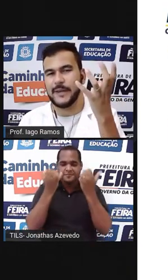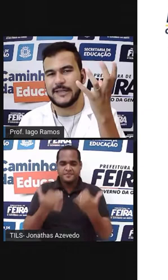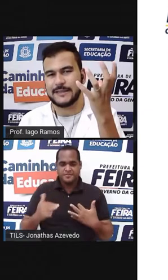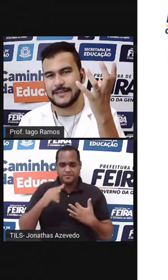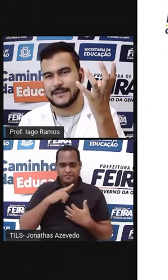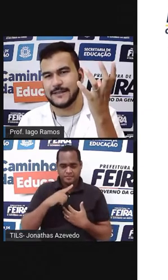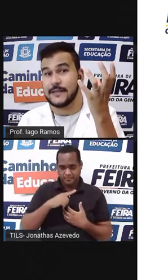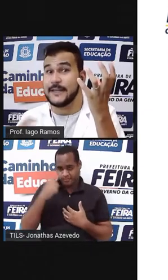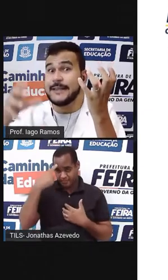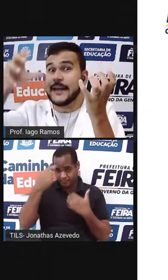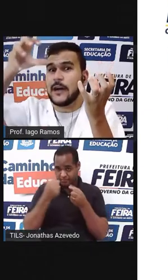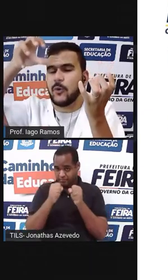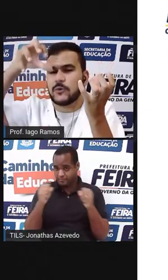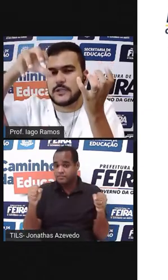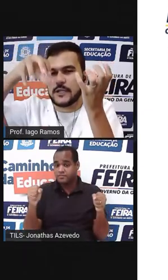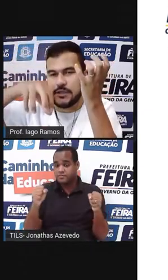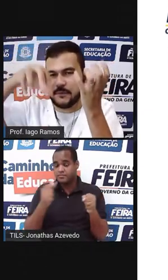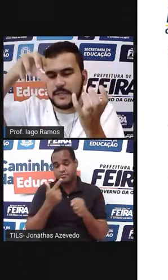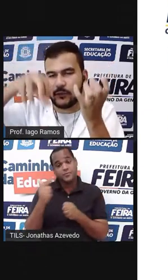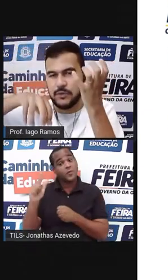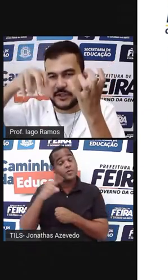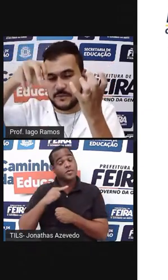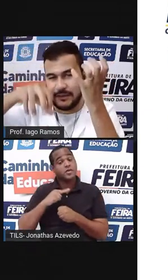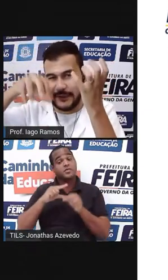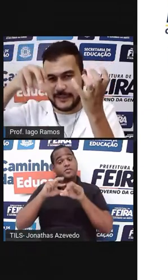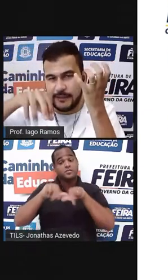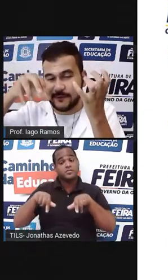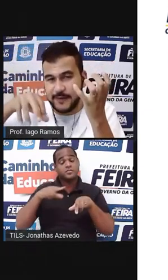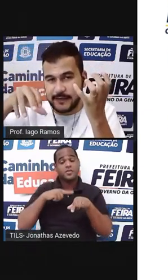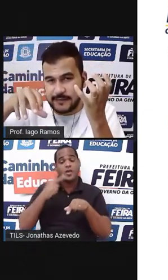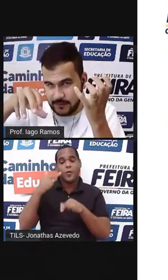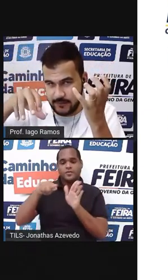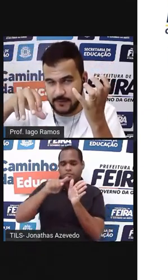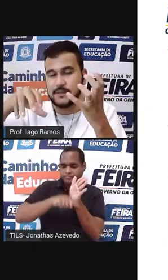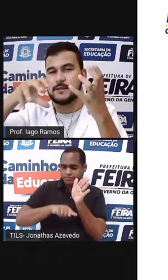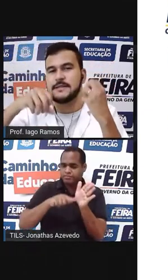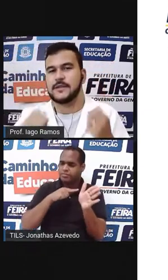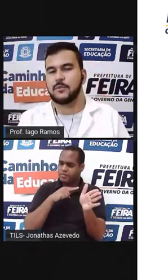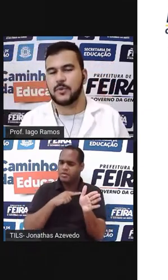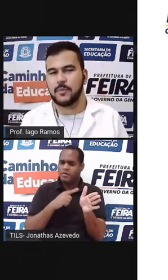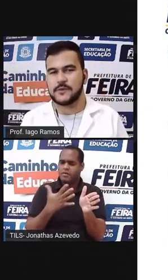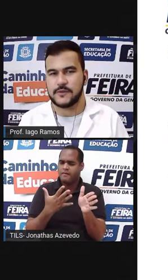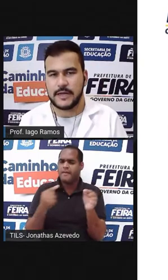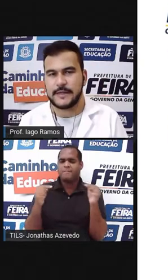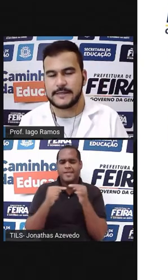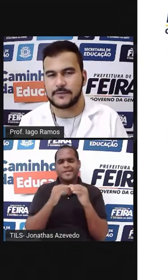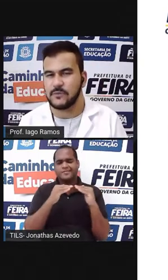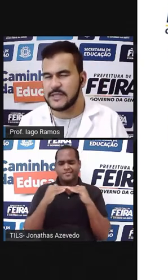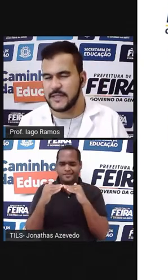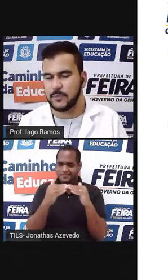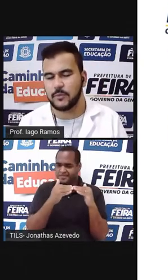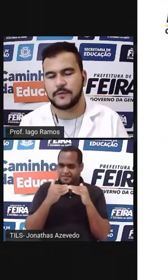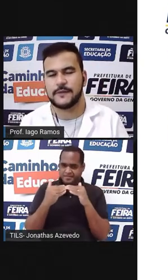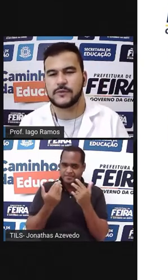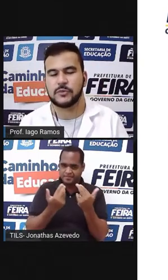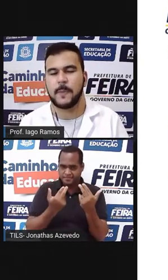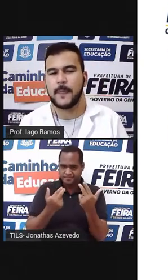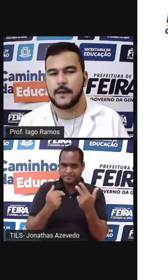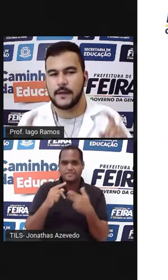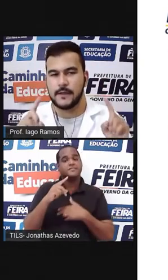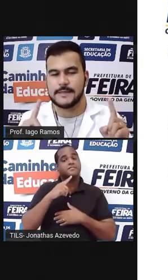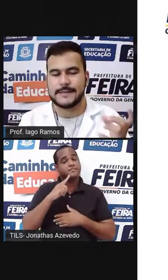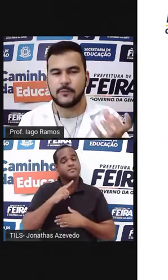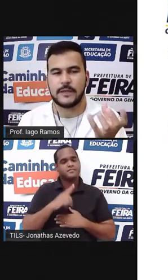aumenta e a outra diminui de maneira inversa, são proporcionais. Um exemplo, professor.